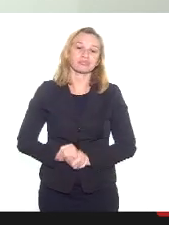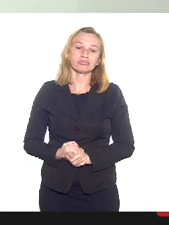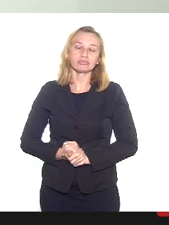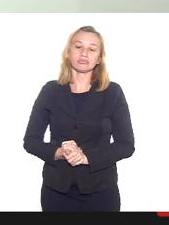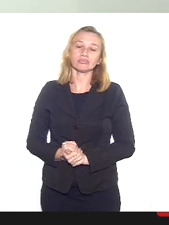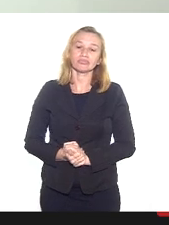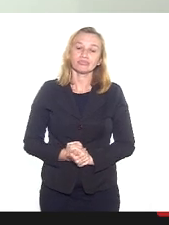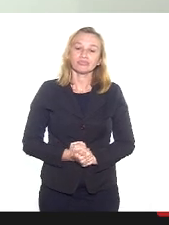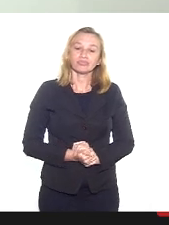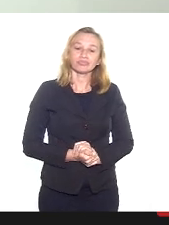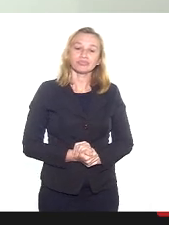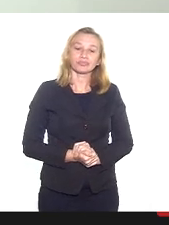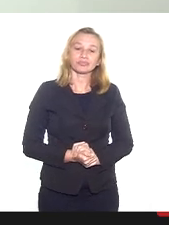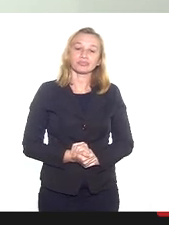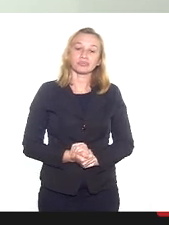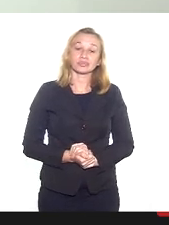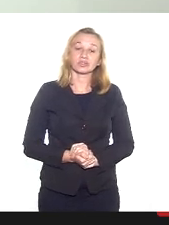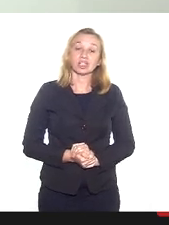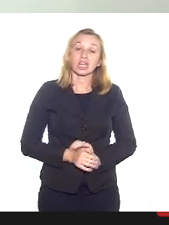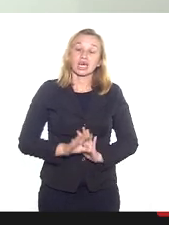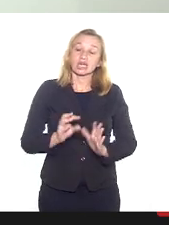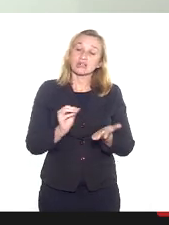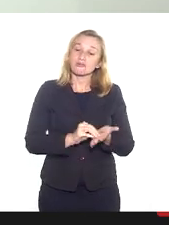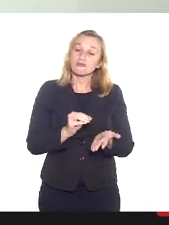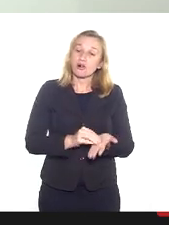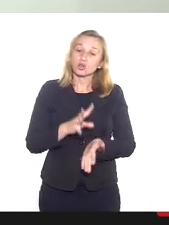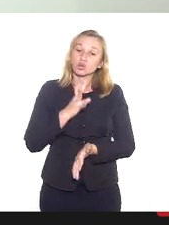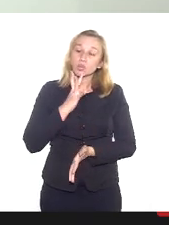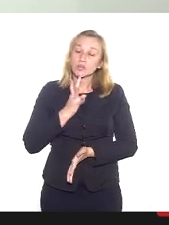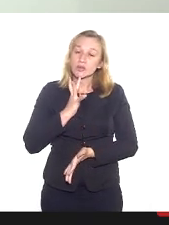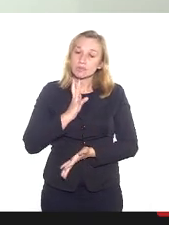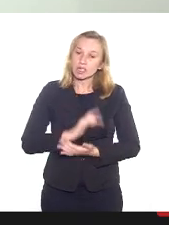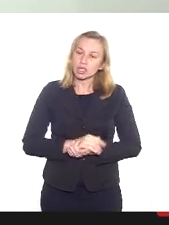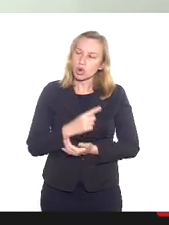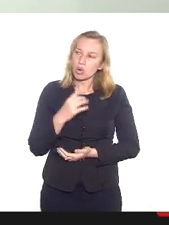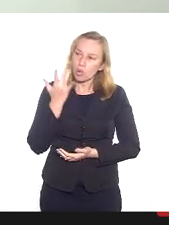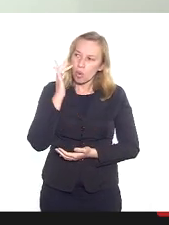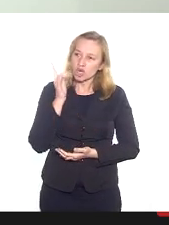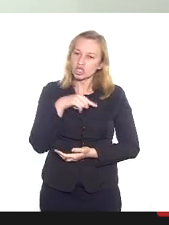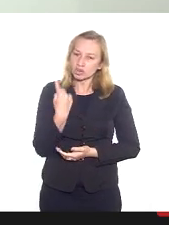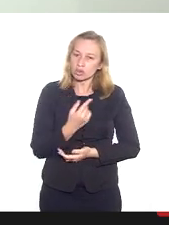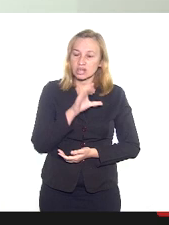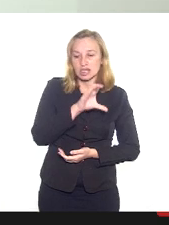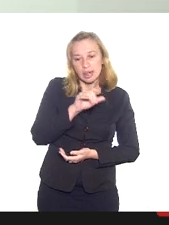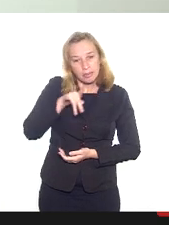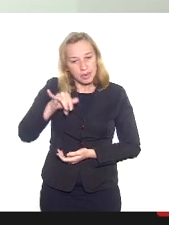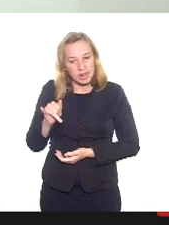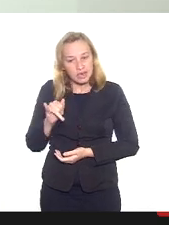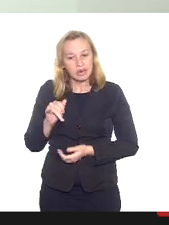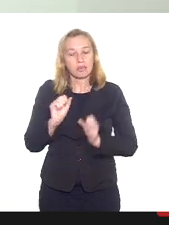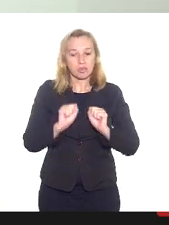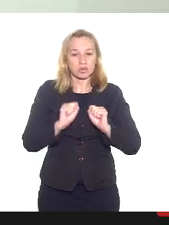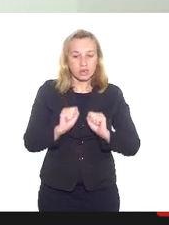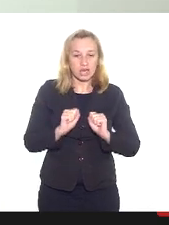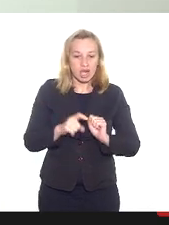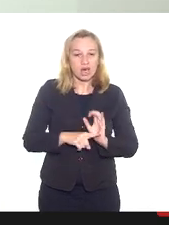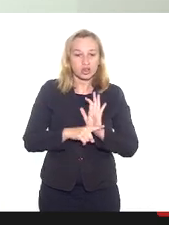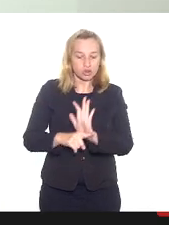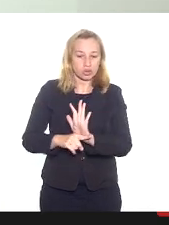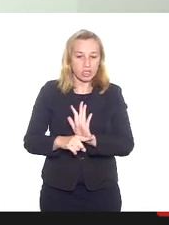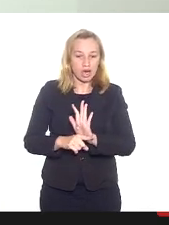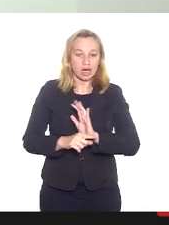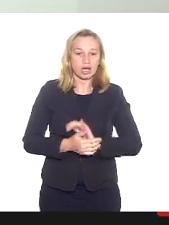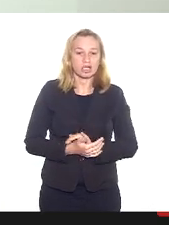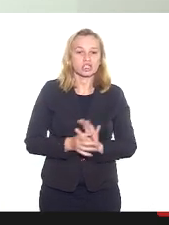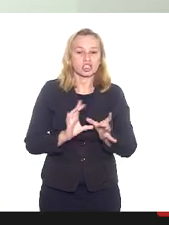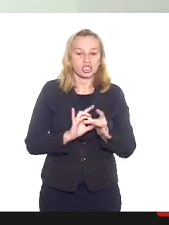E essa falta de conhecimento eu acho que a nossa CPI vai poder trazer um ganho,